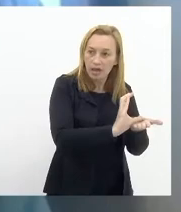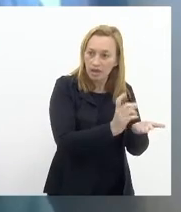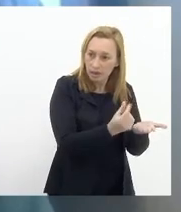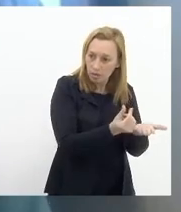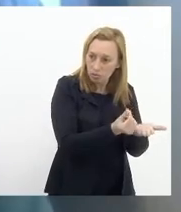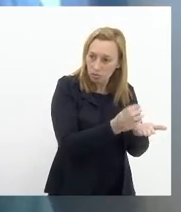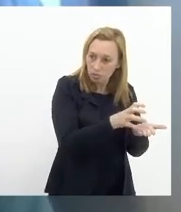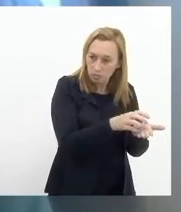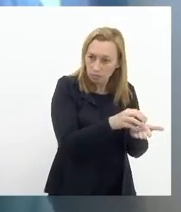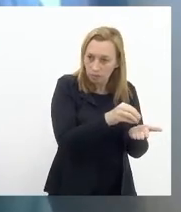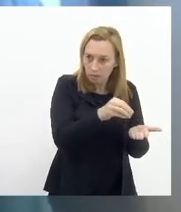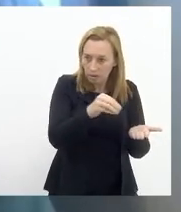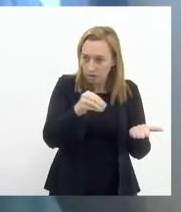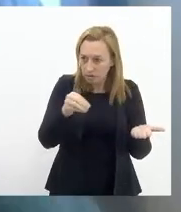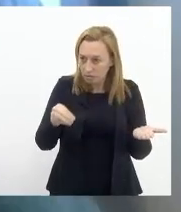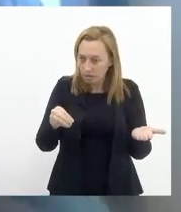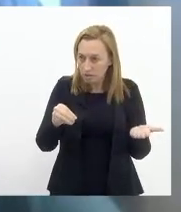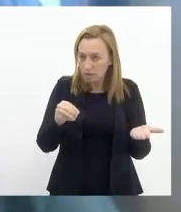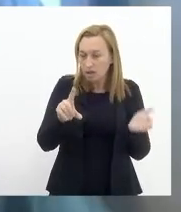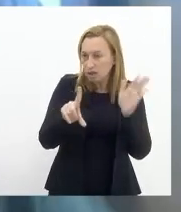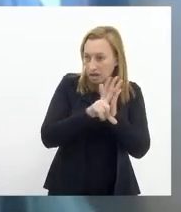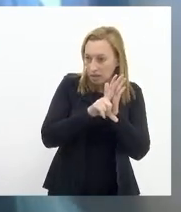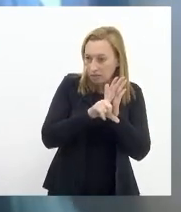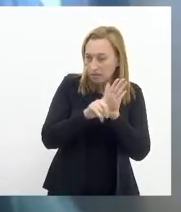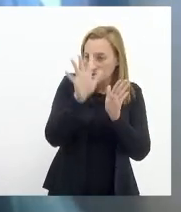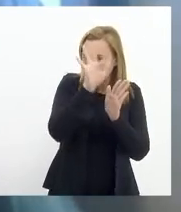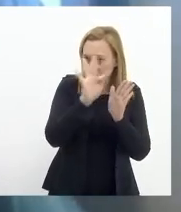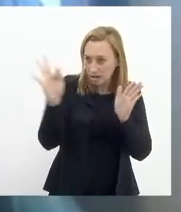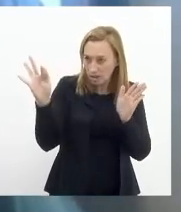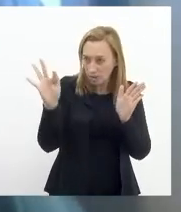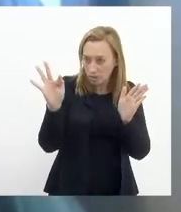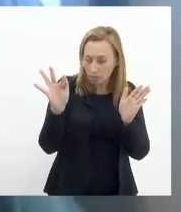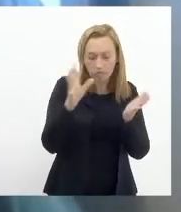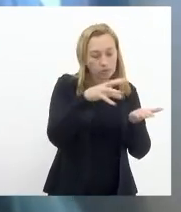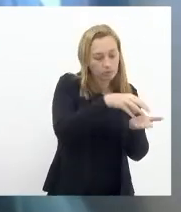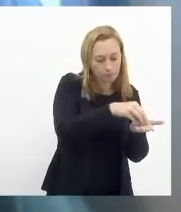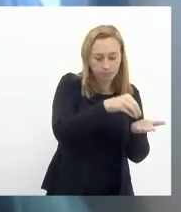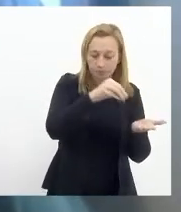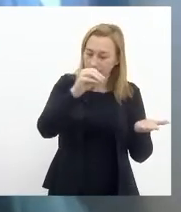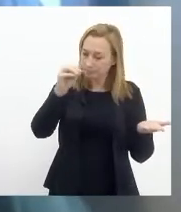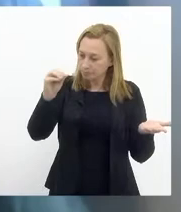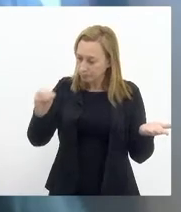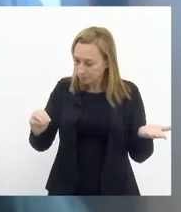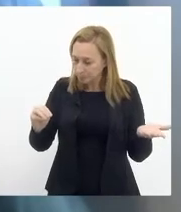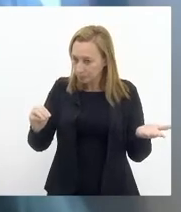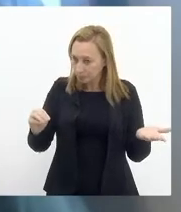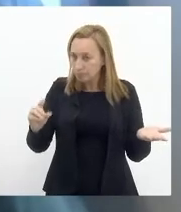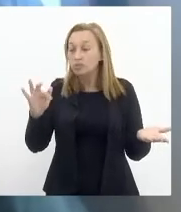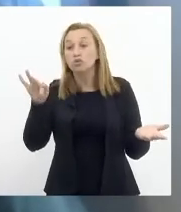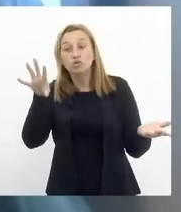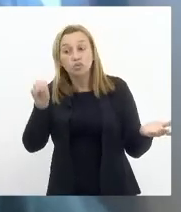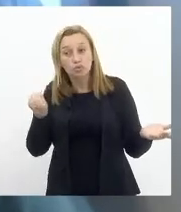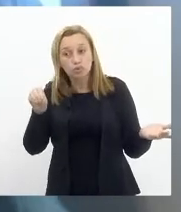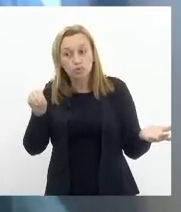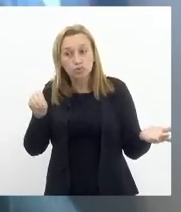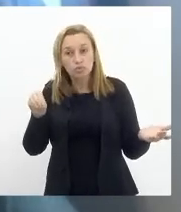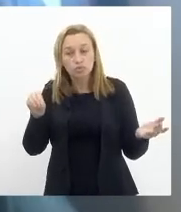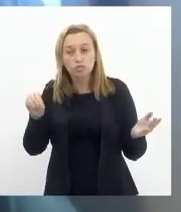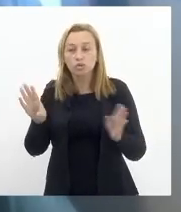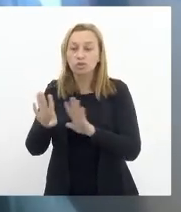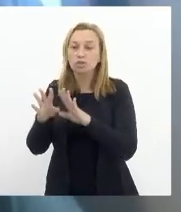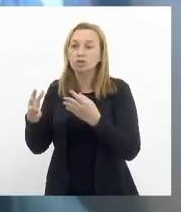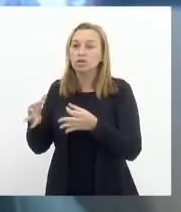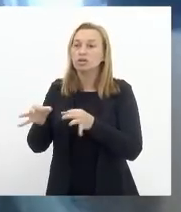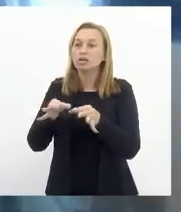da lei Aldir Blanc lei federal que não tinham sido ainda utilizados e coloca no fundo abrindo o programa de